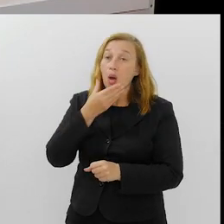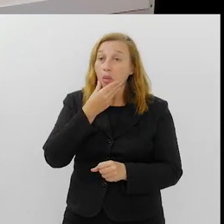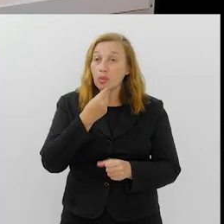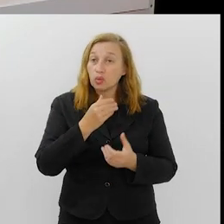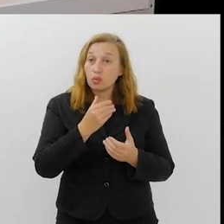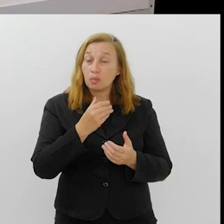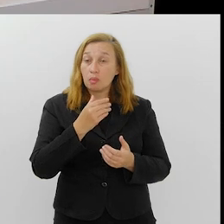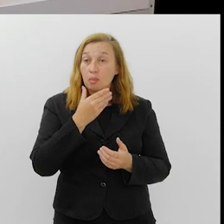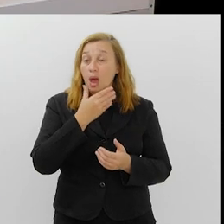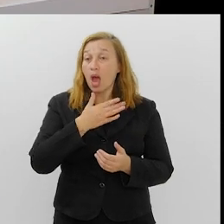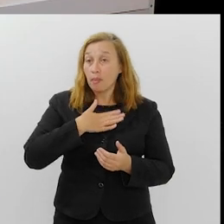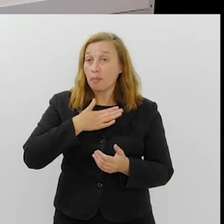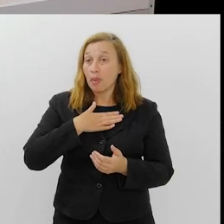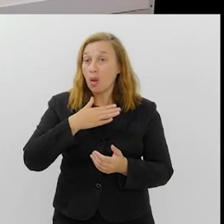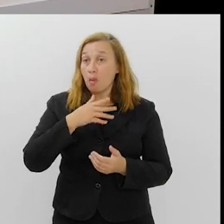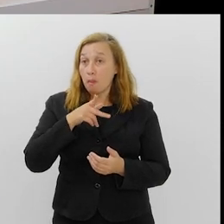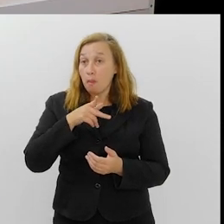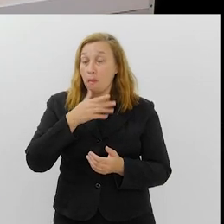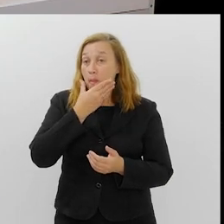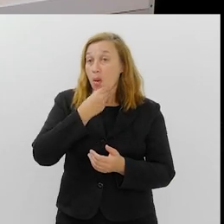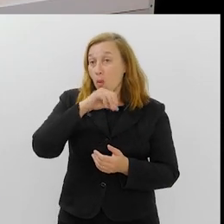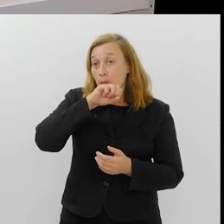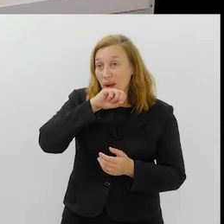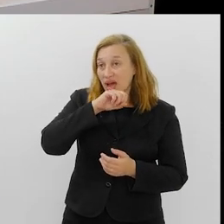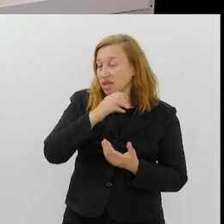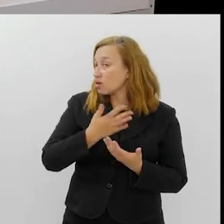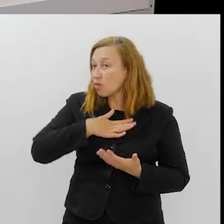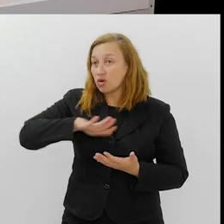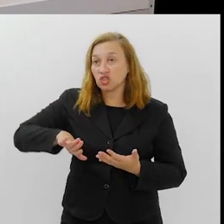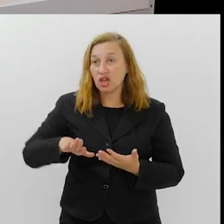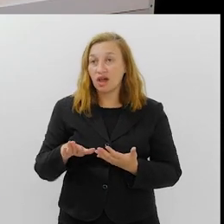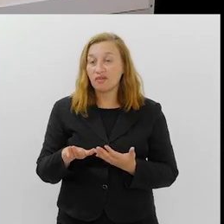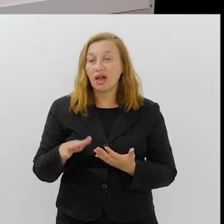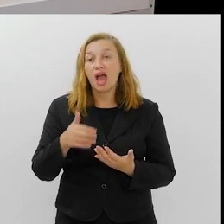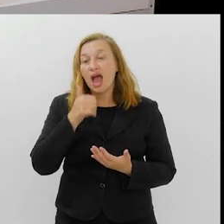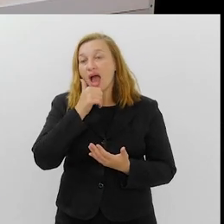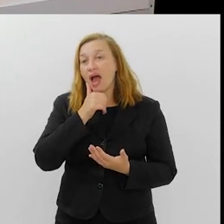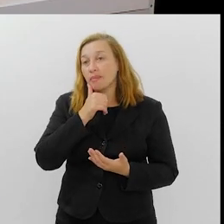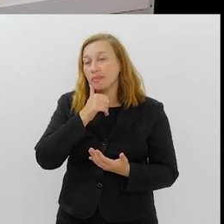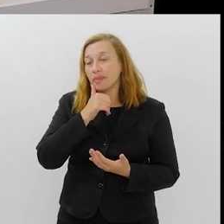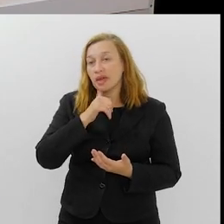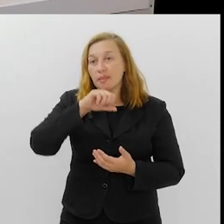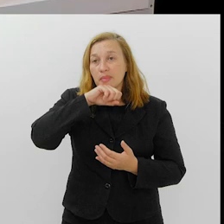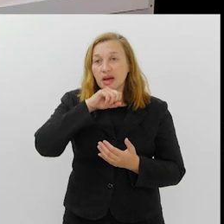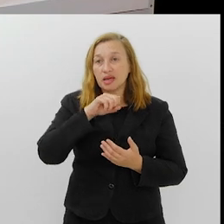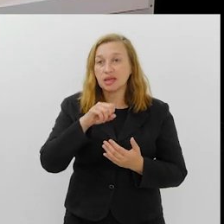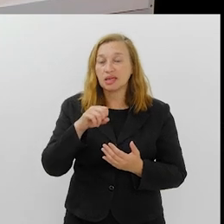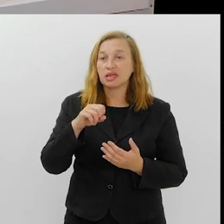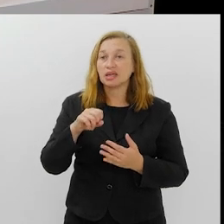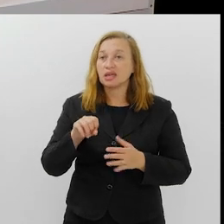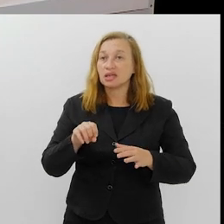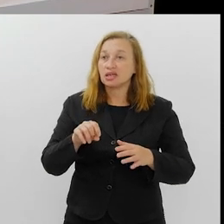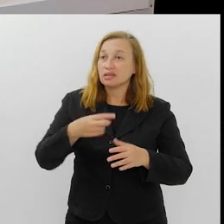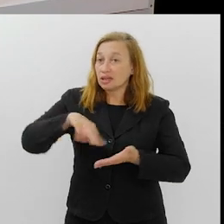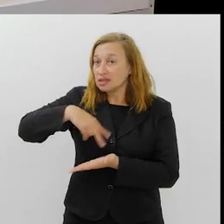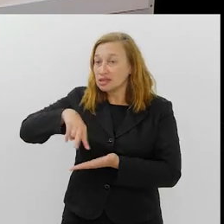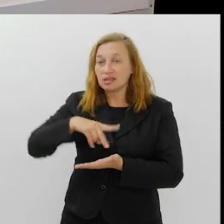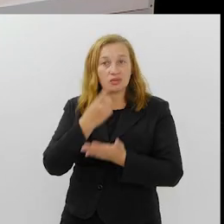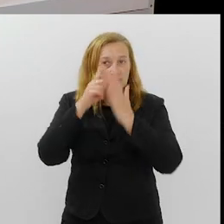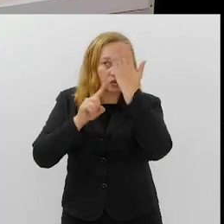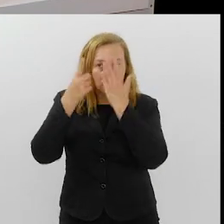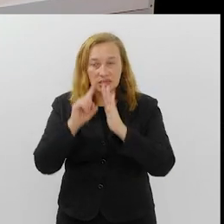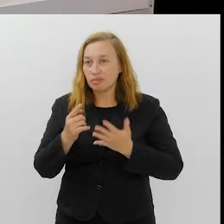não gostava de que a mulher fosse sair da escola de samba, por exemplo, a não ser que ele saísse também, como o meu pai gostava de carnaval, torceu pela Vila Isabel,